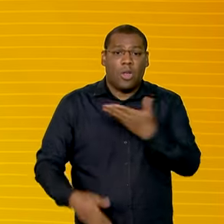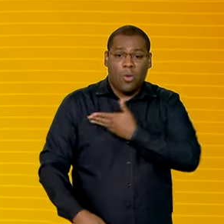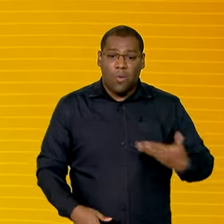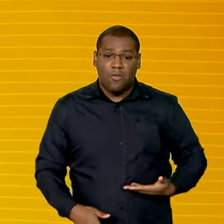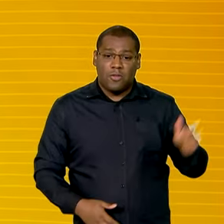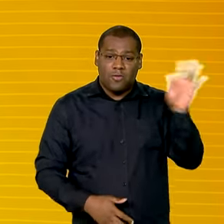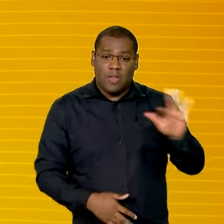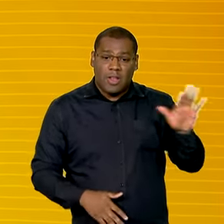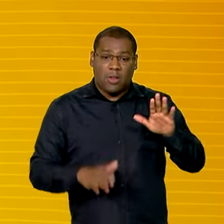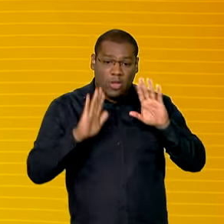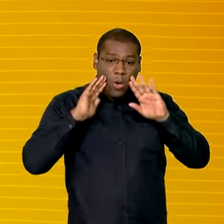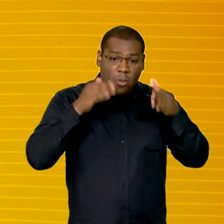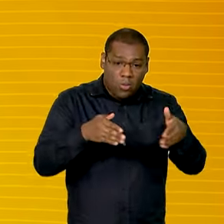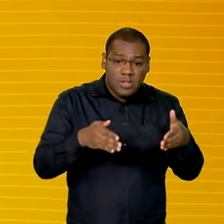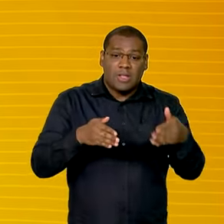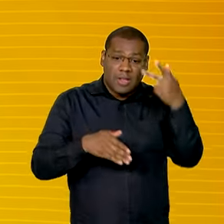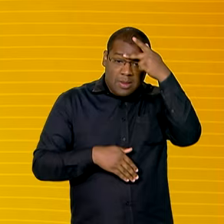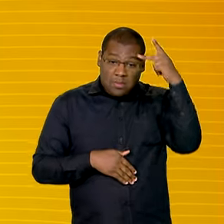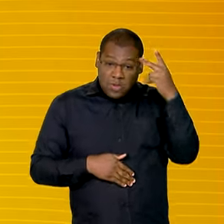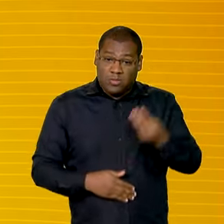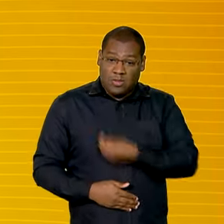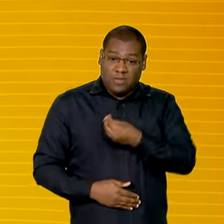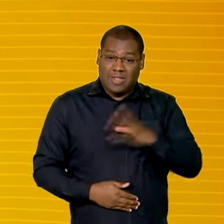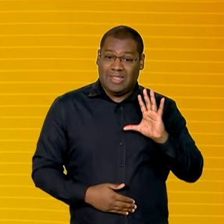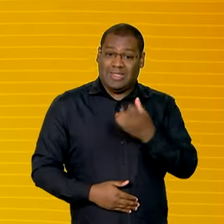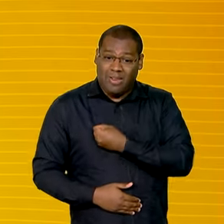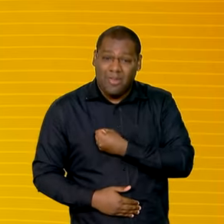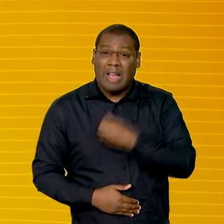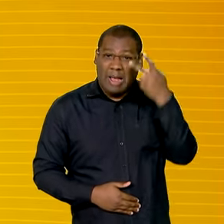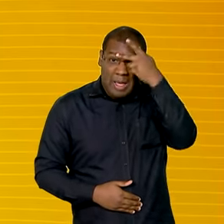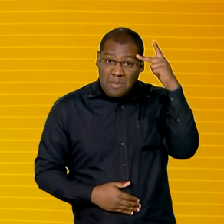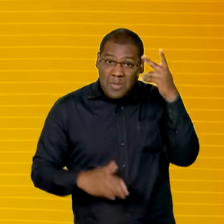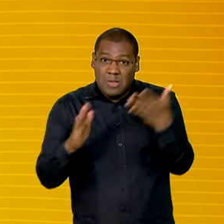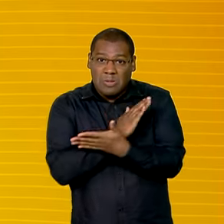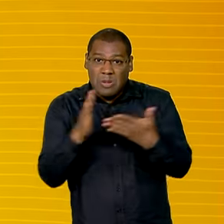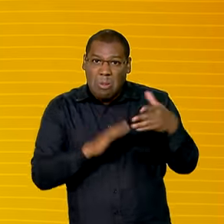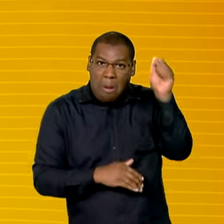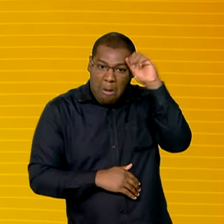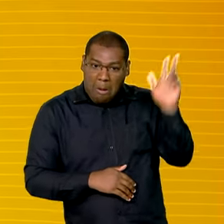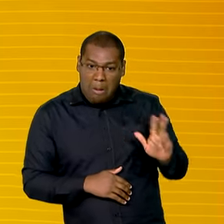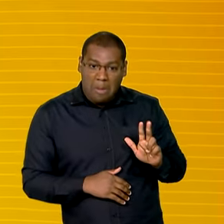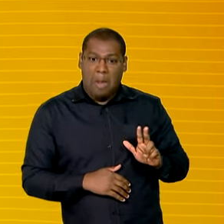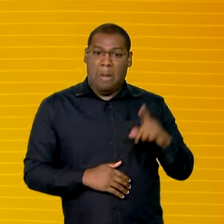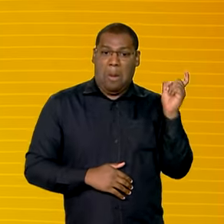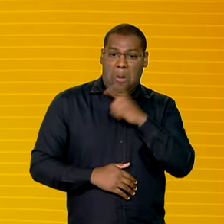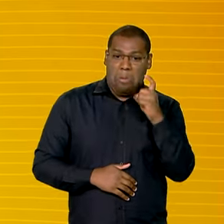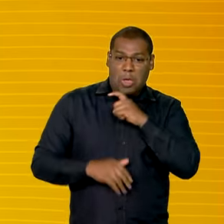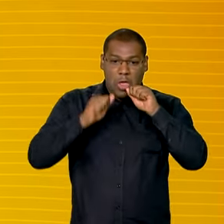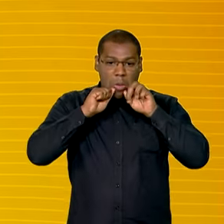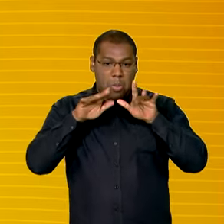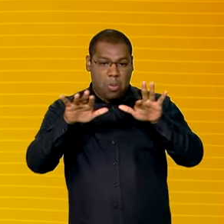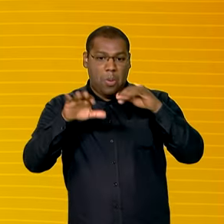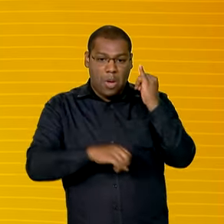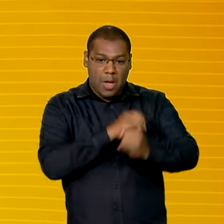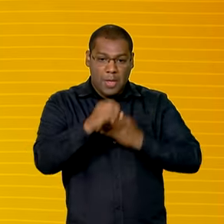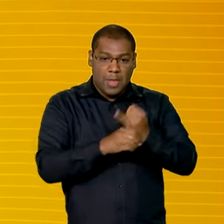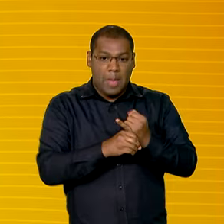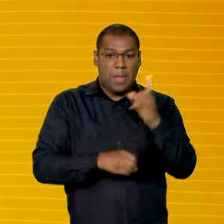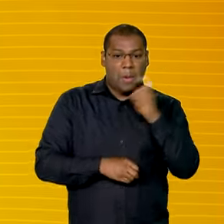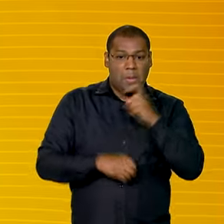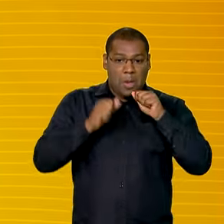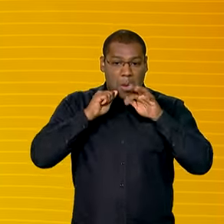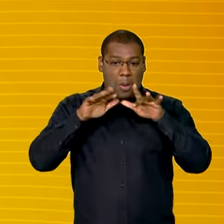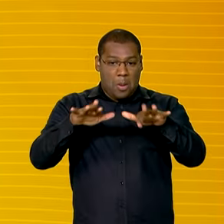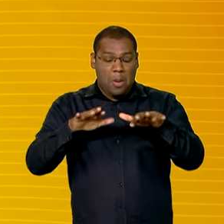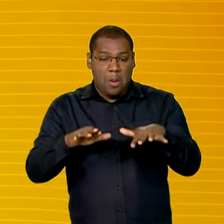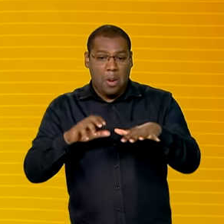salvar vidas tem gente que se dedica para produzir mentira sem escrúpulos. Gente,